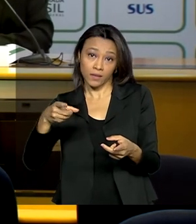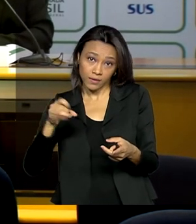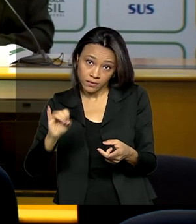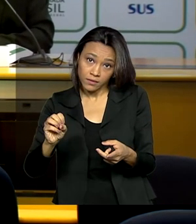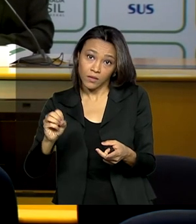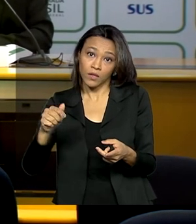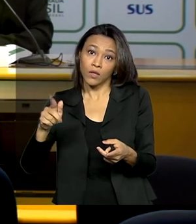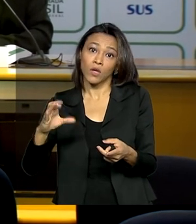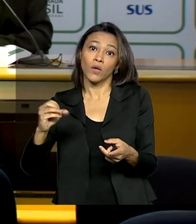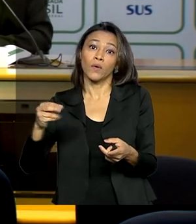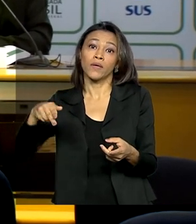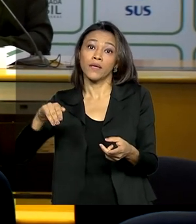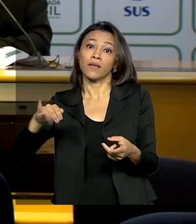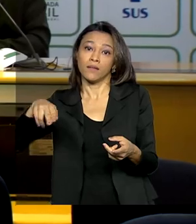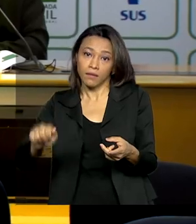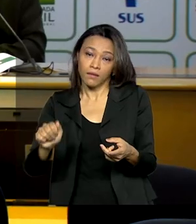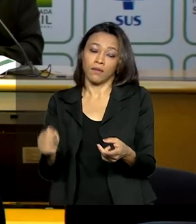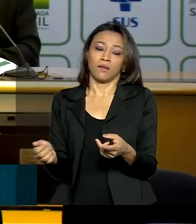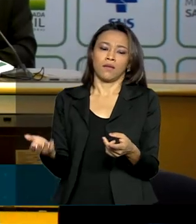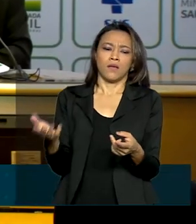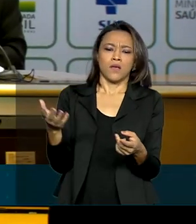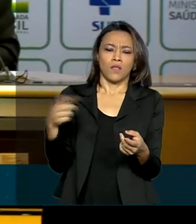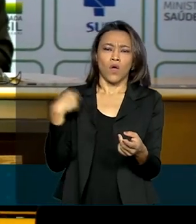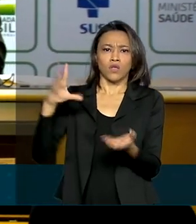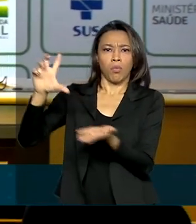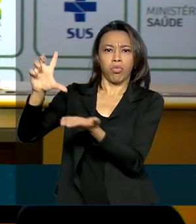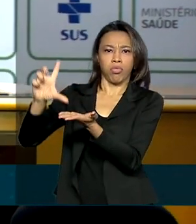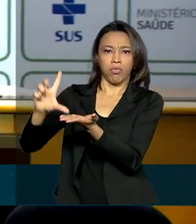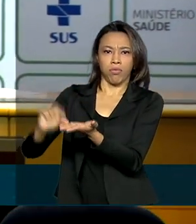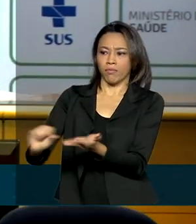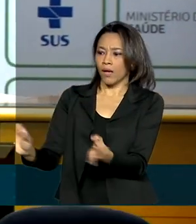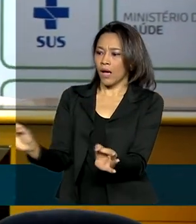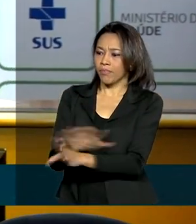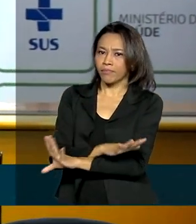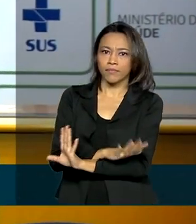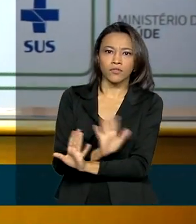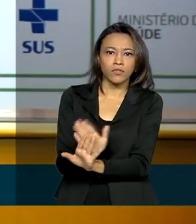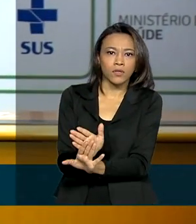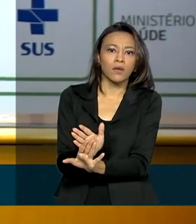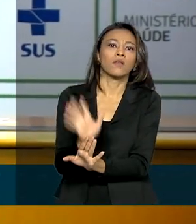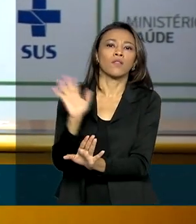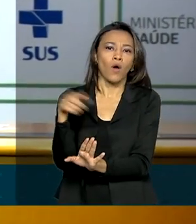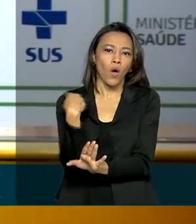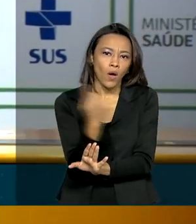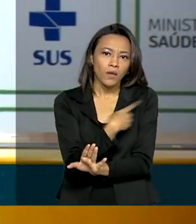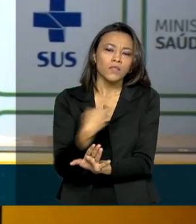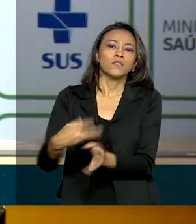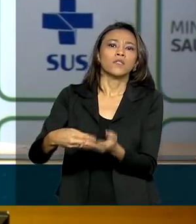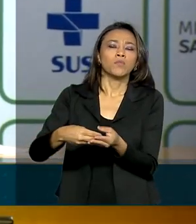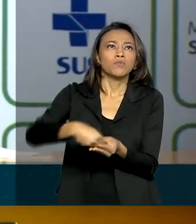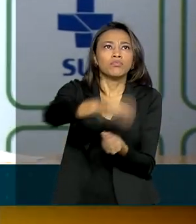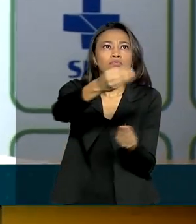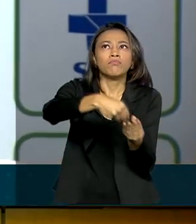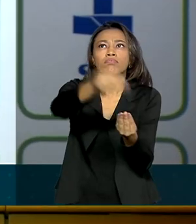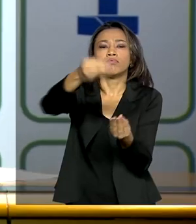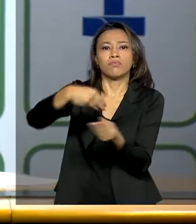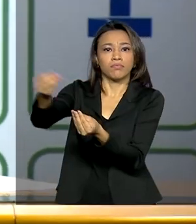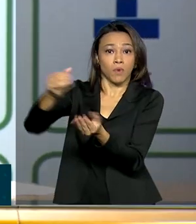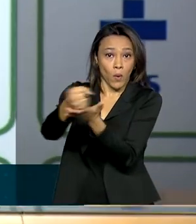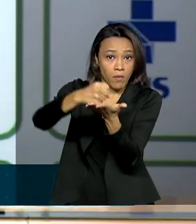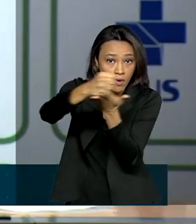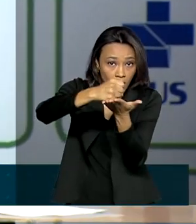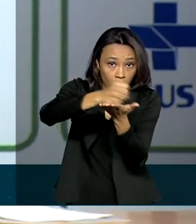de cloroquina, ele está zerado e que nós estamos distribuindo mediante demanda a